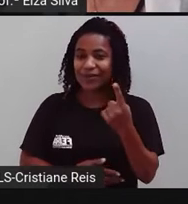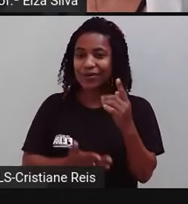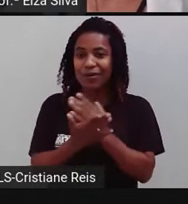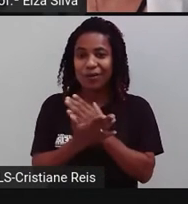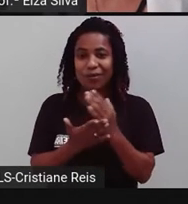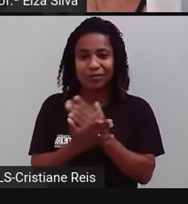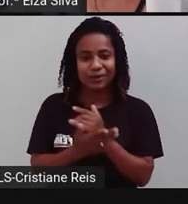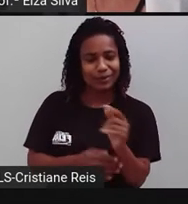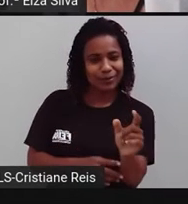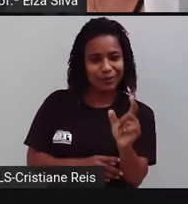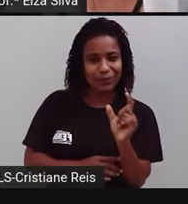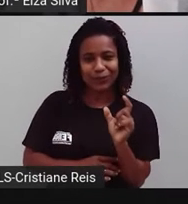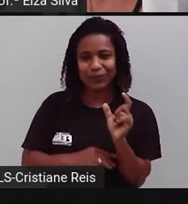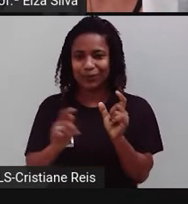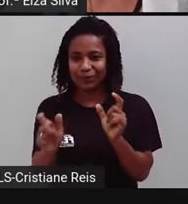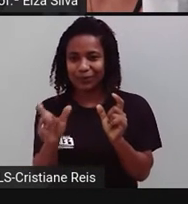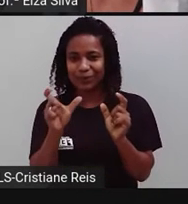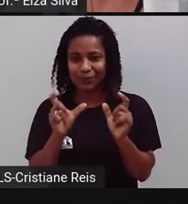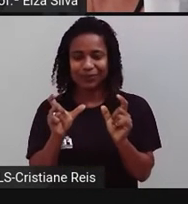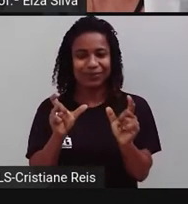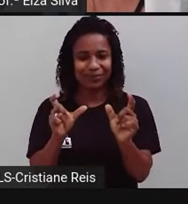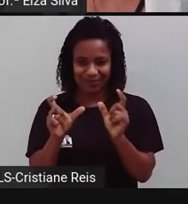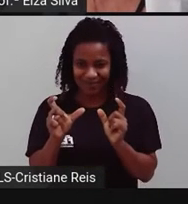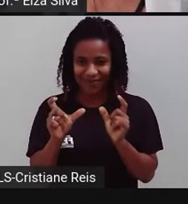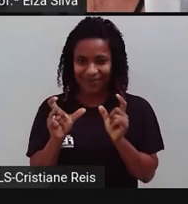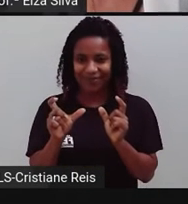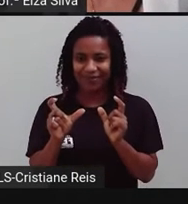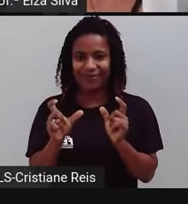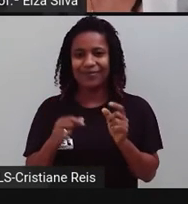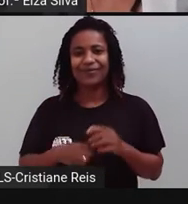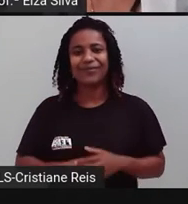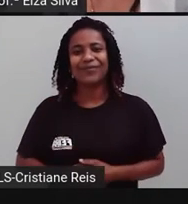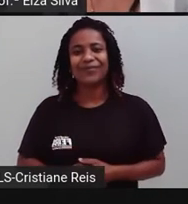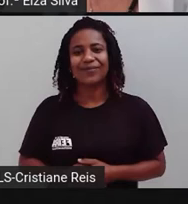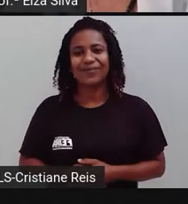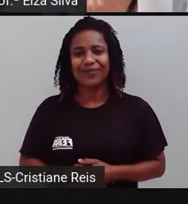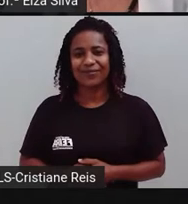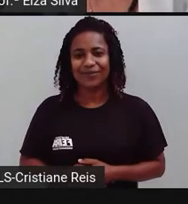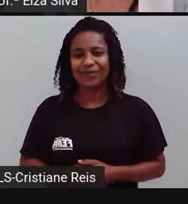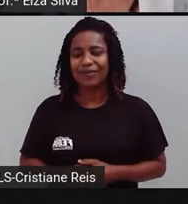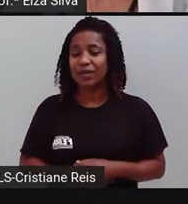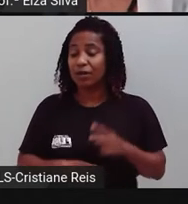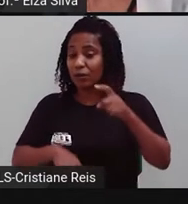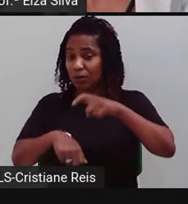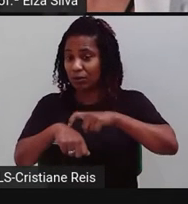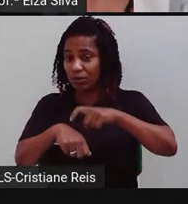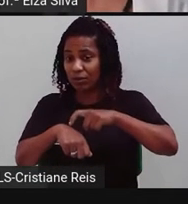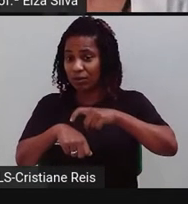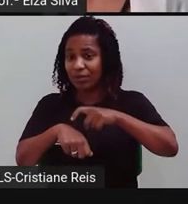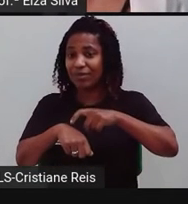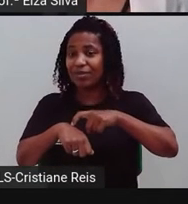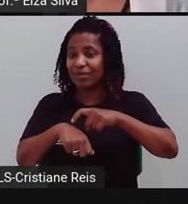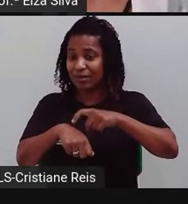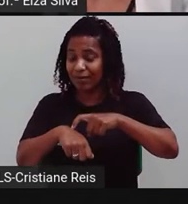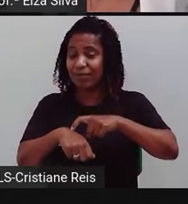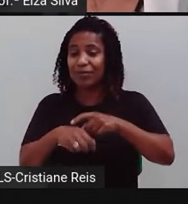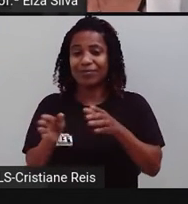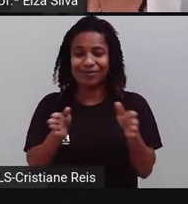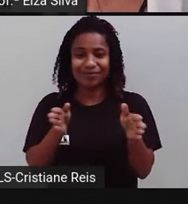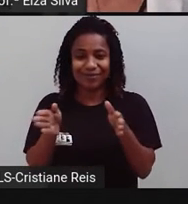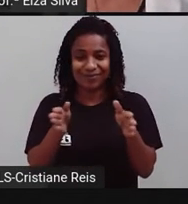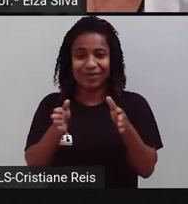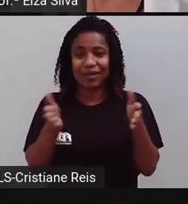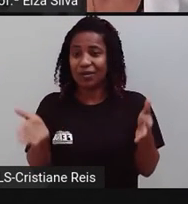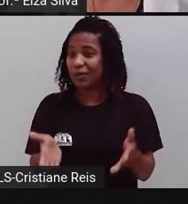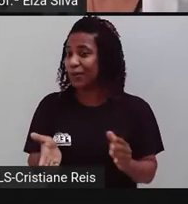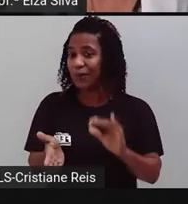aquelas expressões, aquelas palavras, que representam o tempo, a época, o período em que a ação